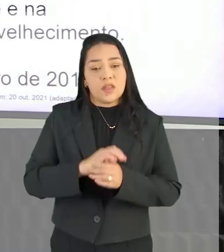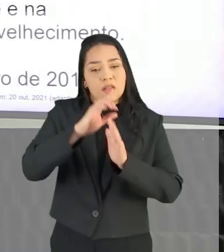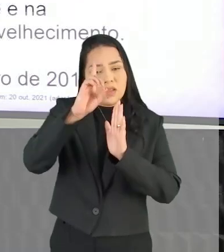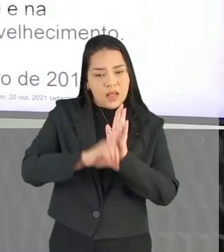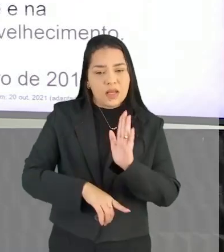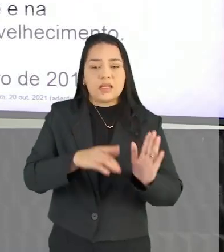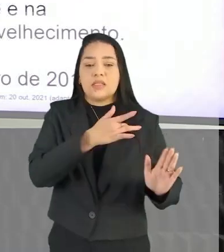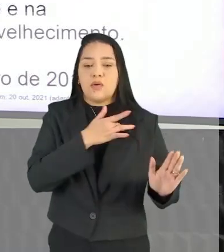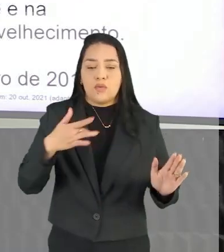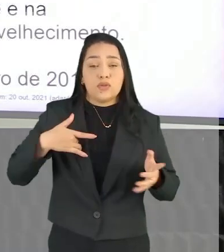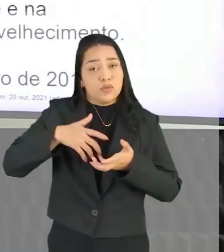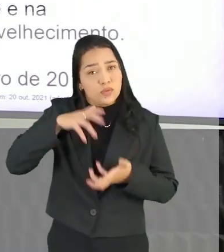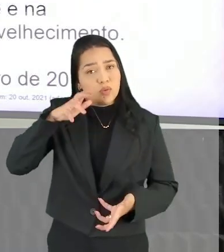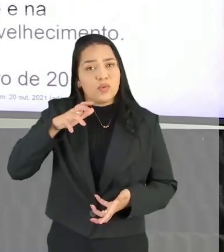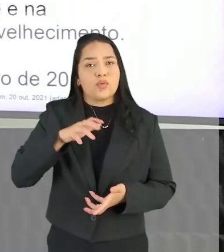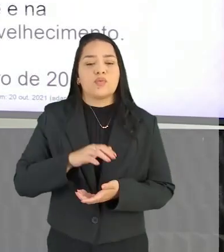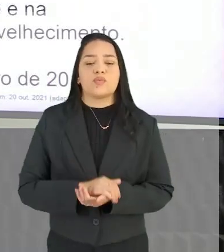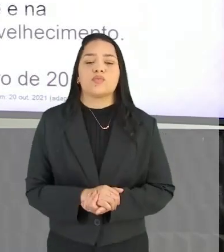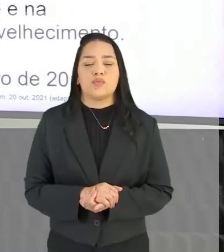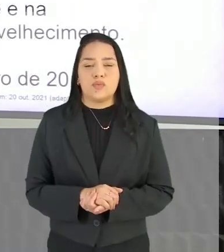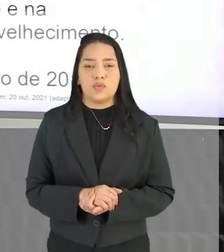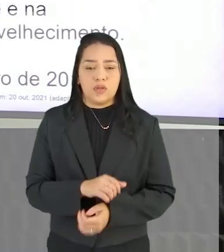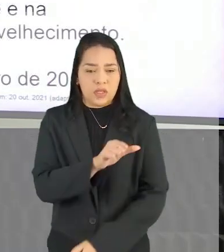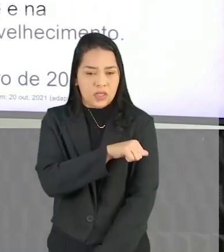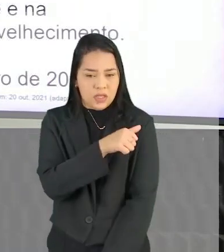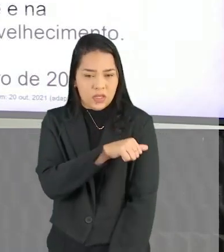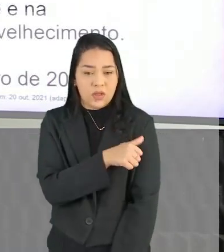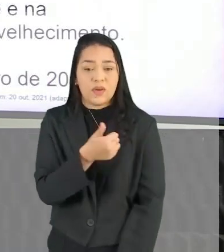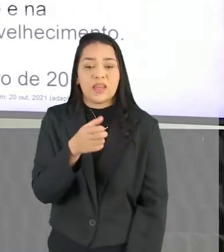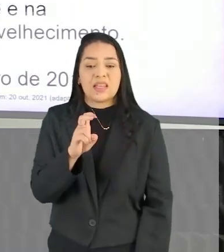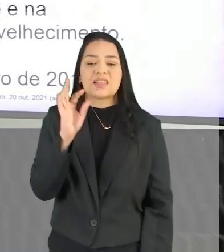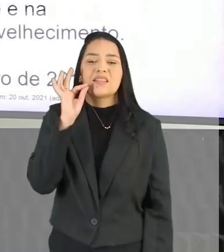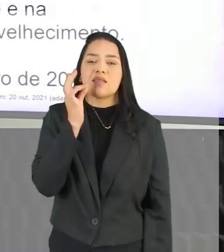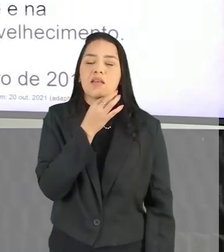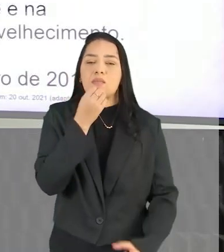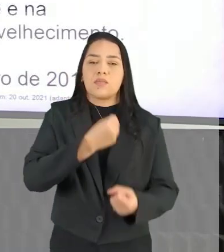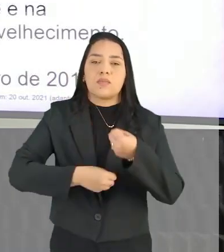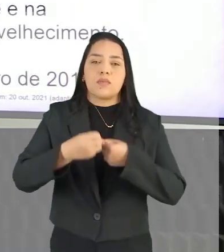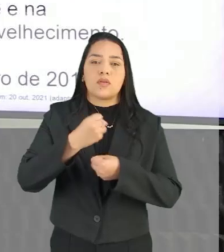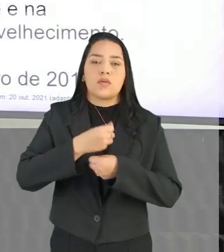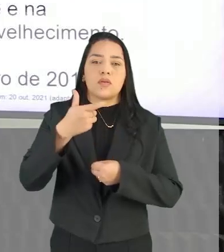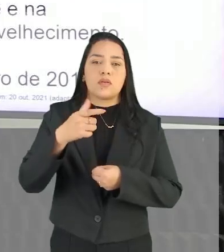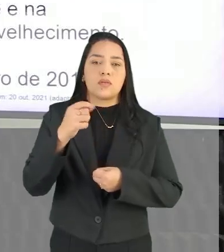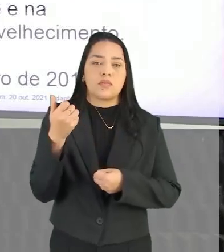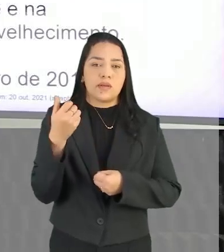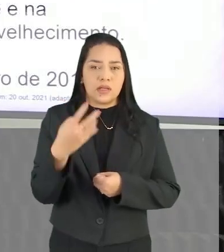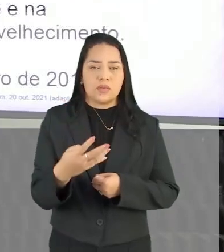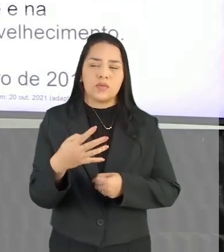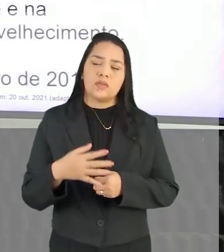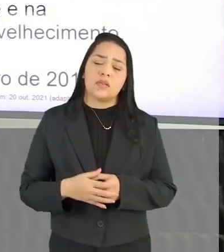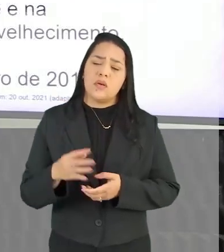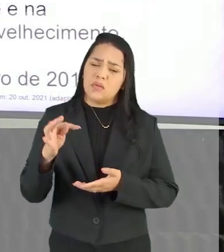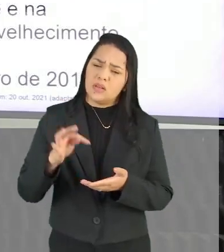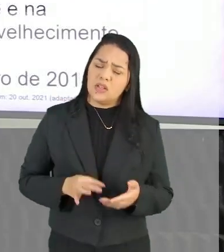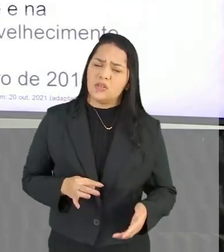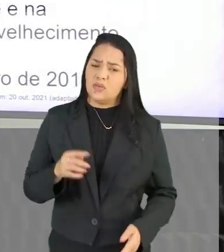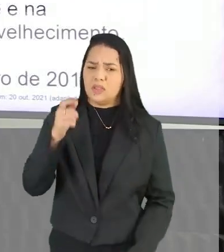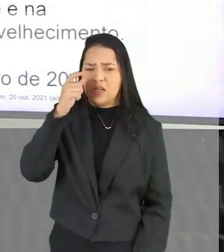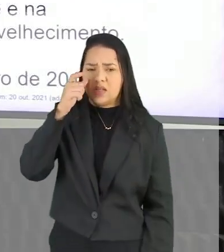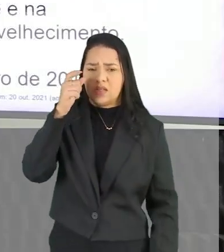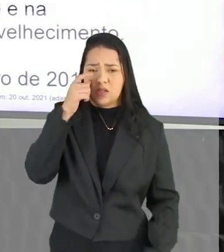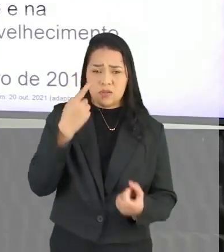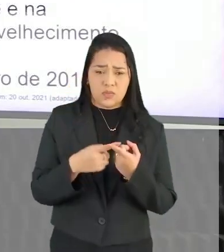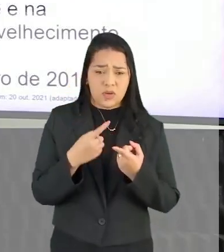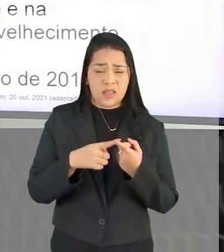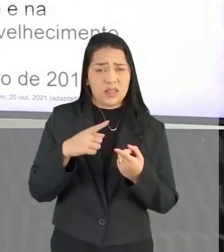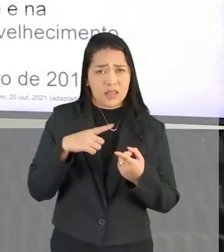Dignidade A saúde do idoso Rio de Janeiro 15 de setembro De 2014 Então é um texto Bem interessante Porque primeiro Ele